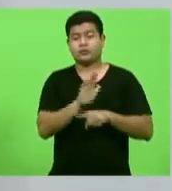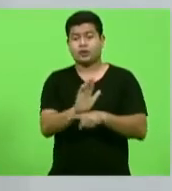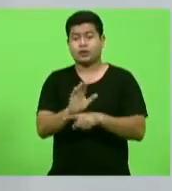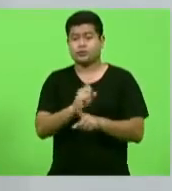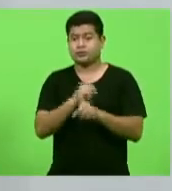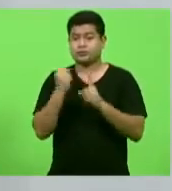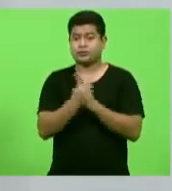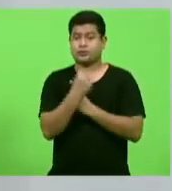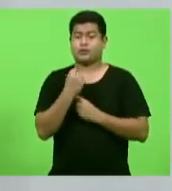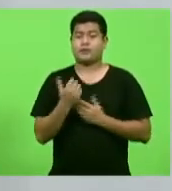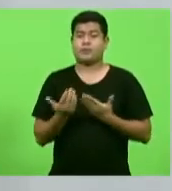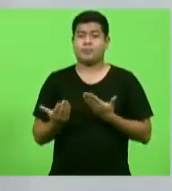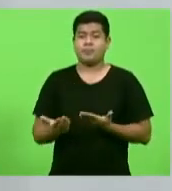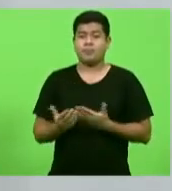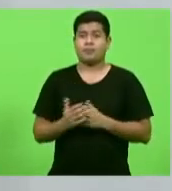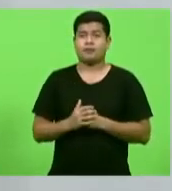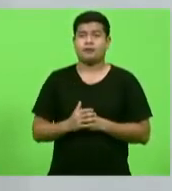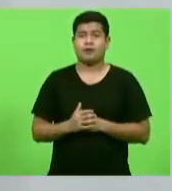nessa questão